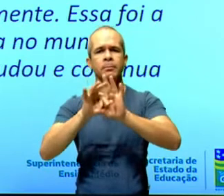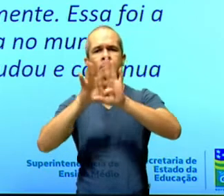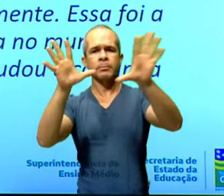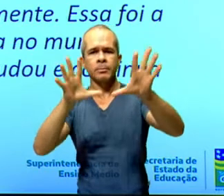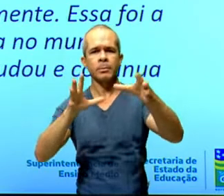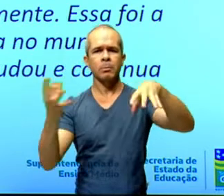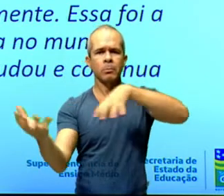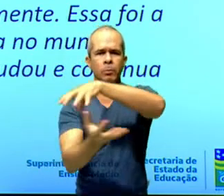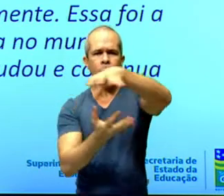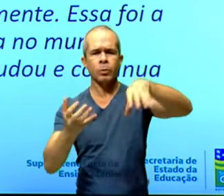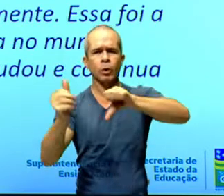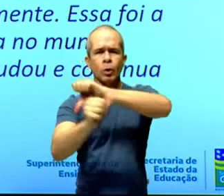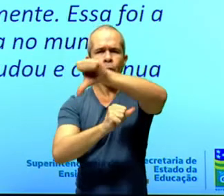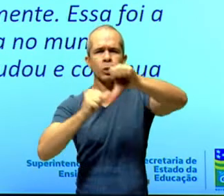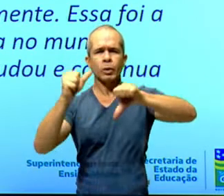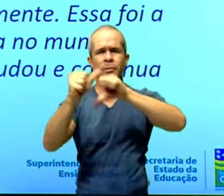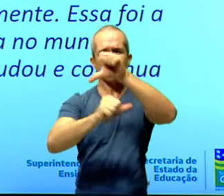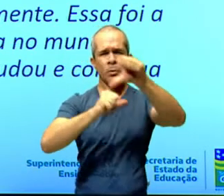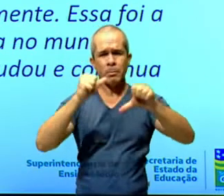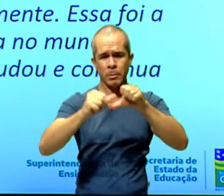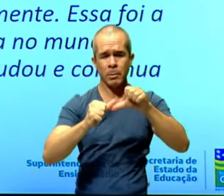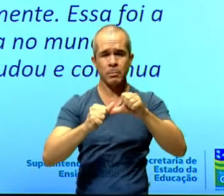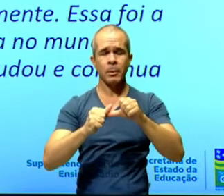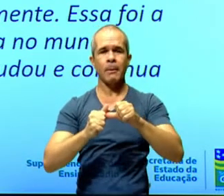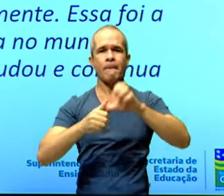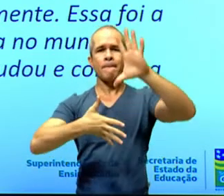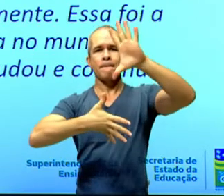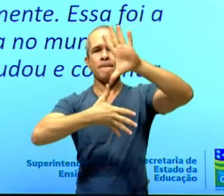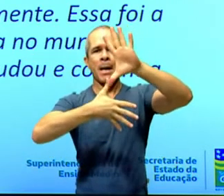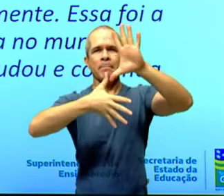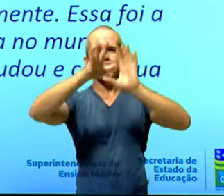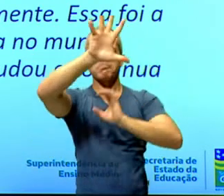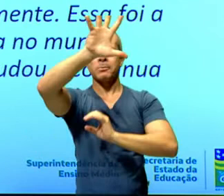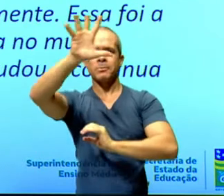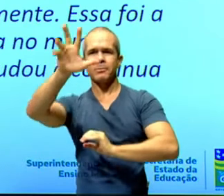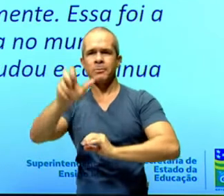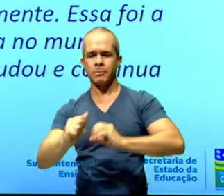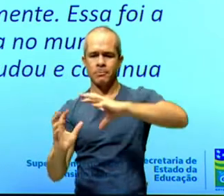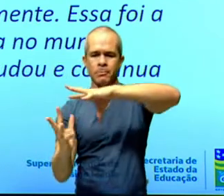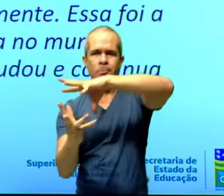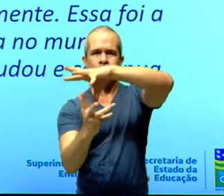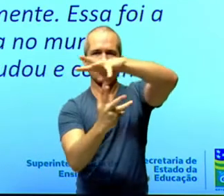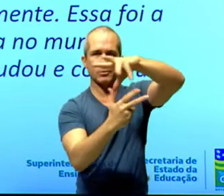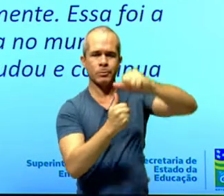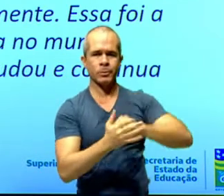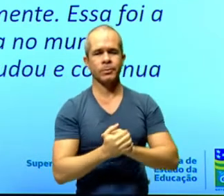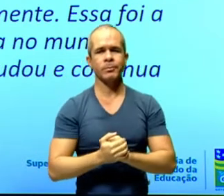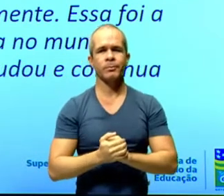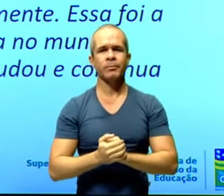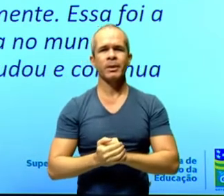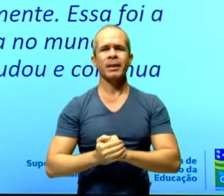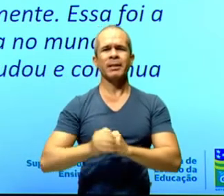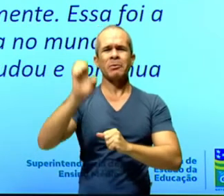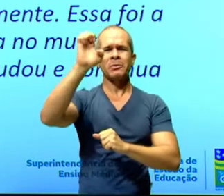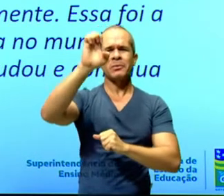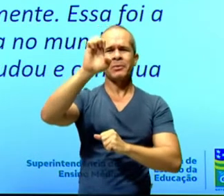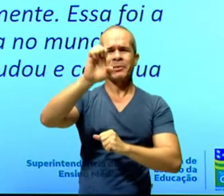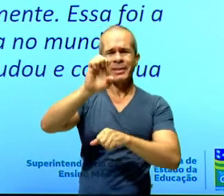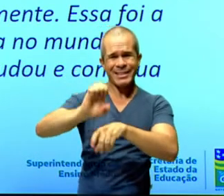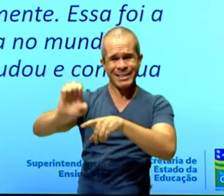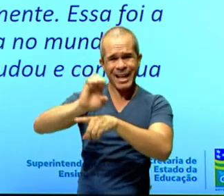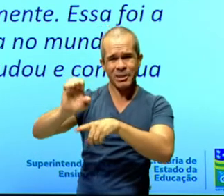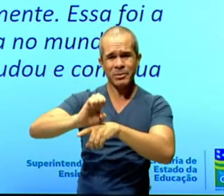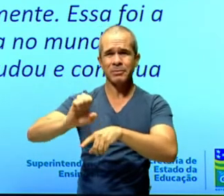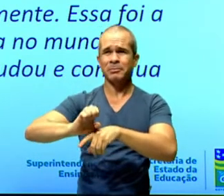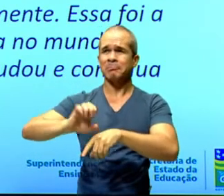transformaram de modo impressionante o mapa político do globo. O número de estados internacionalmente